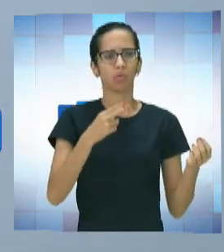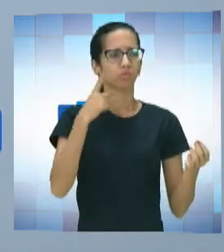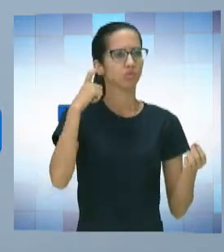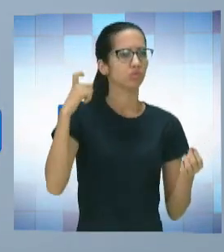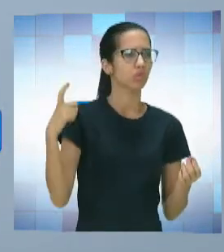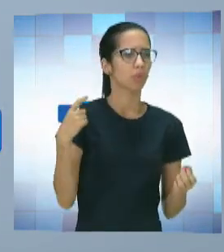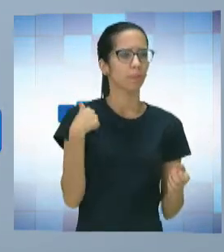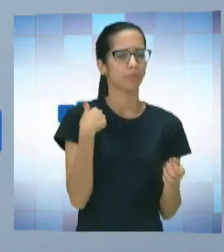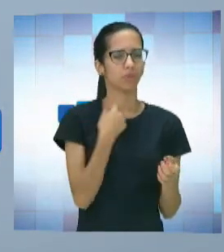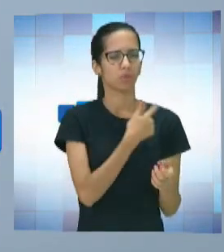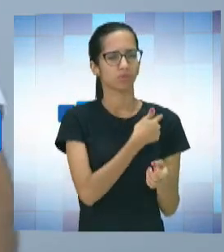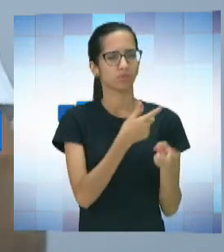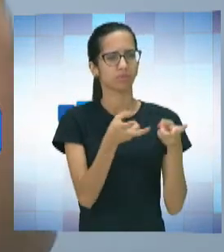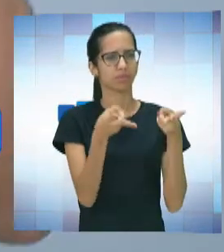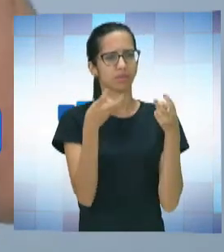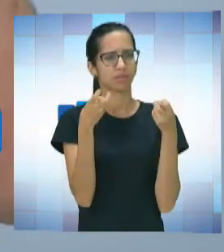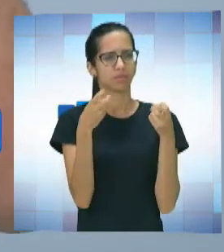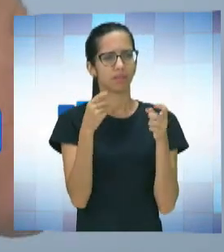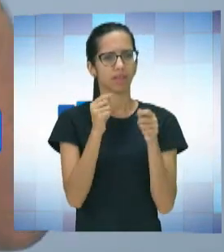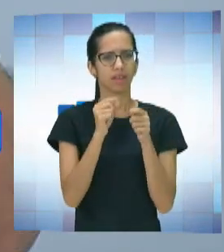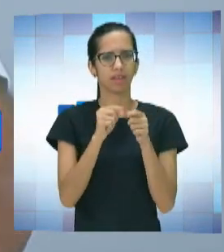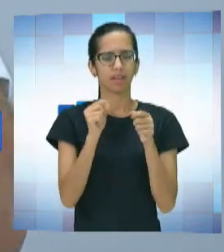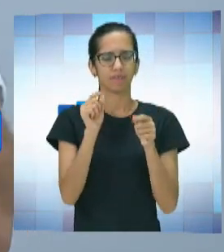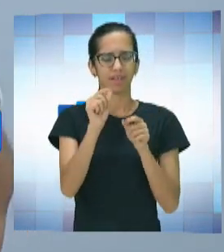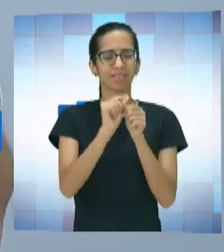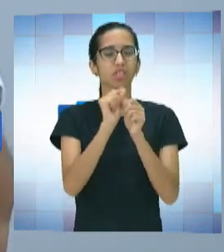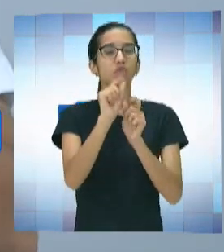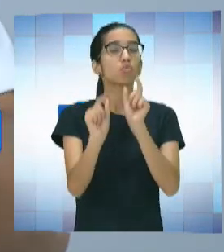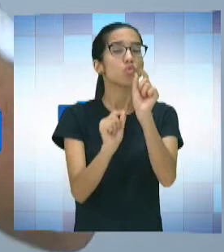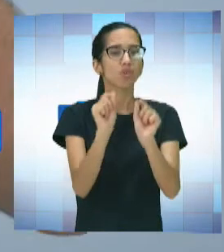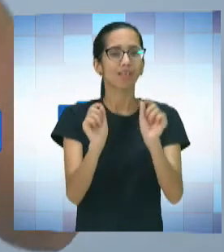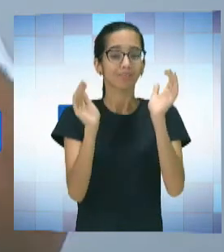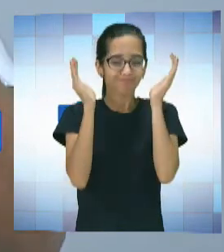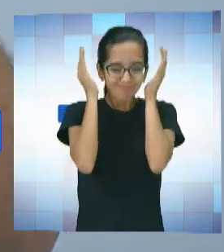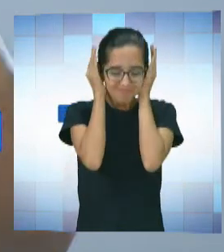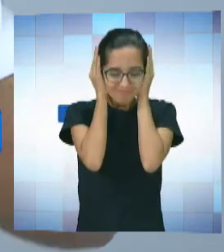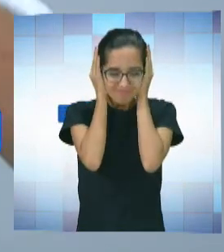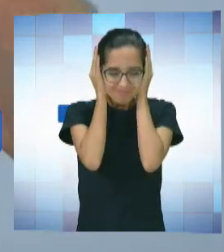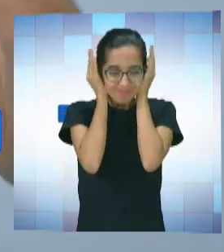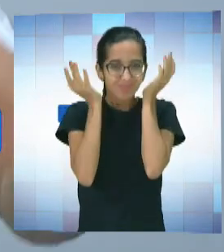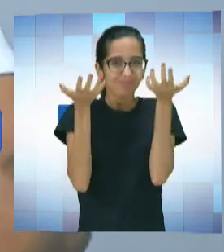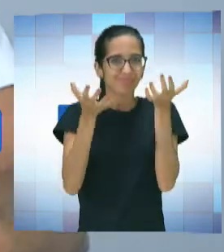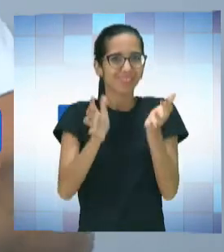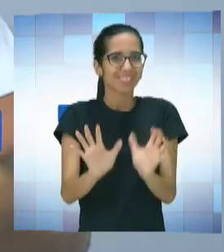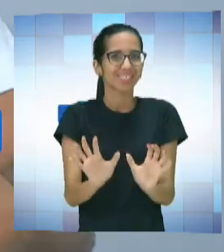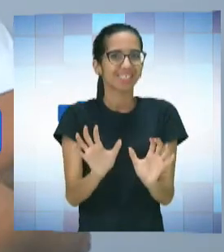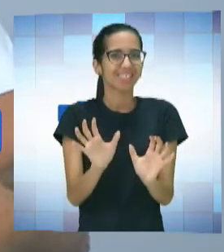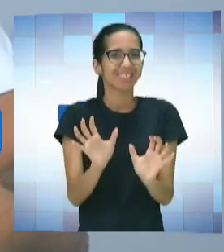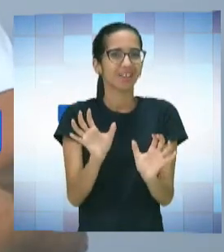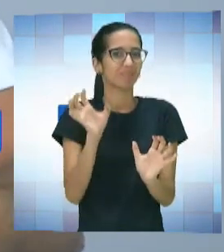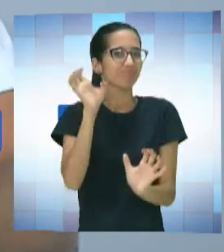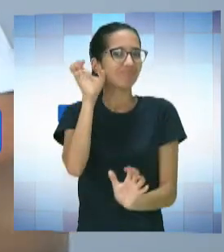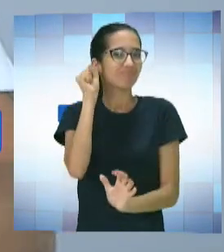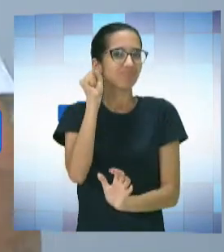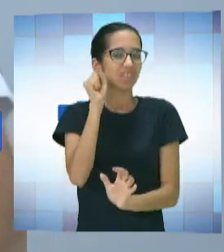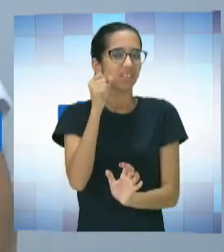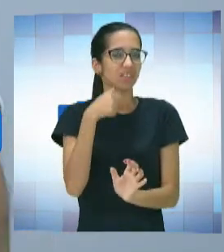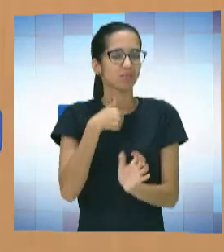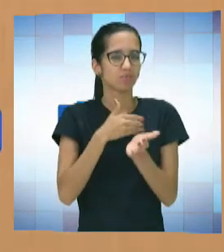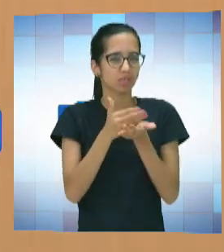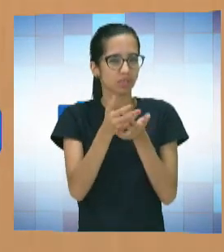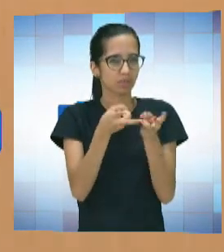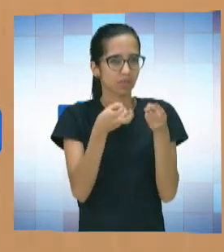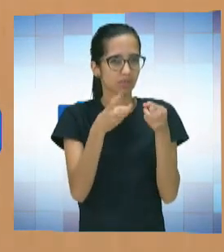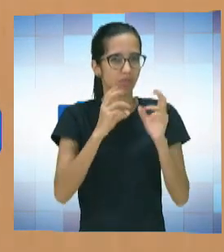instrumento, a gente percebia que ele colocava a mão no ouvido. E, aí, eu comecei a observar, estudar o comportamento dessa criança. Deixa eu só, professor,